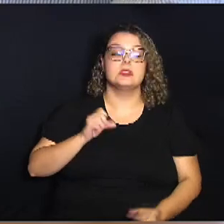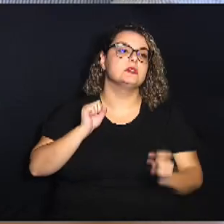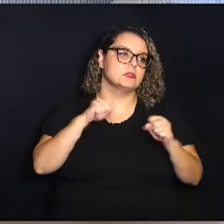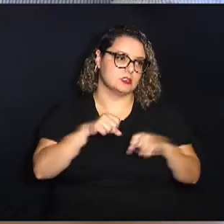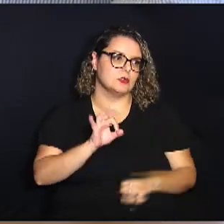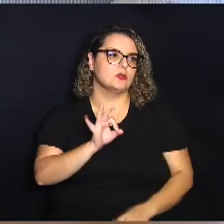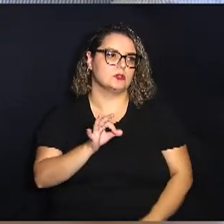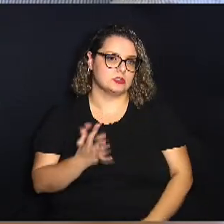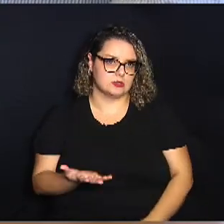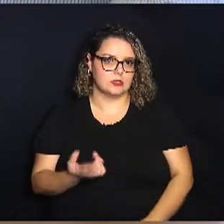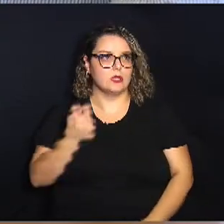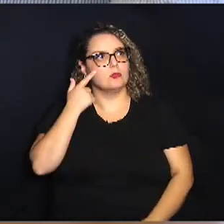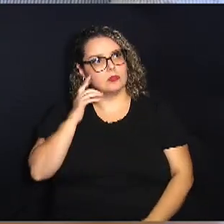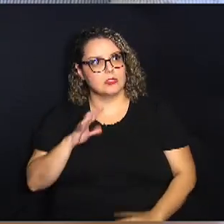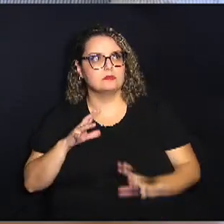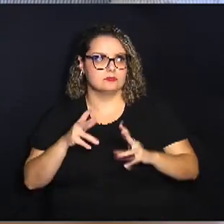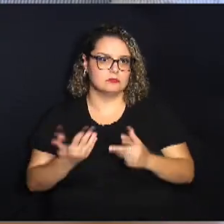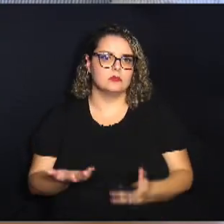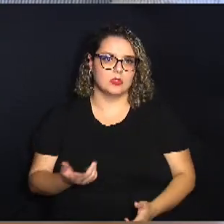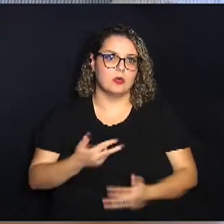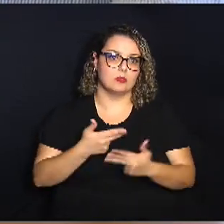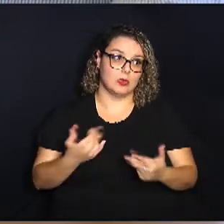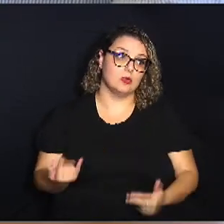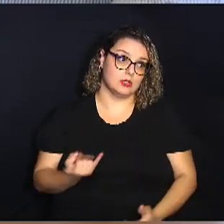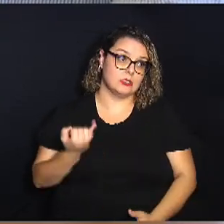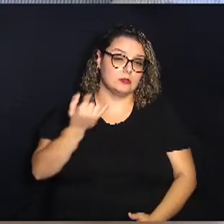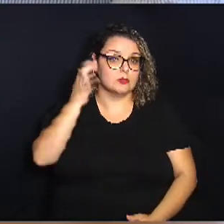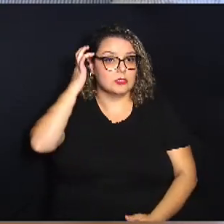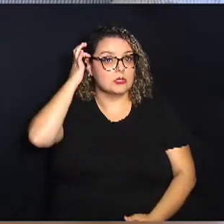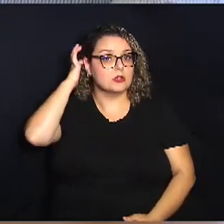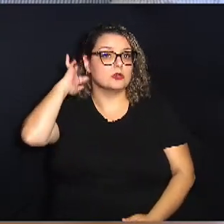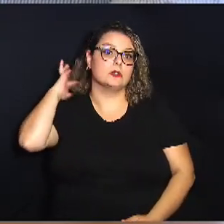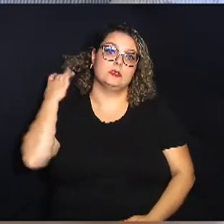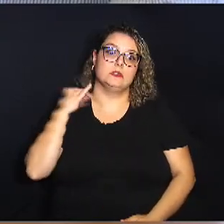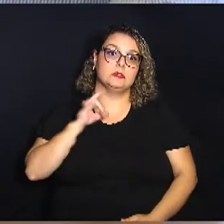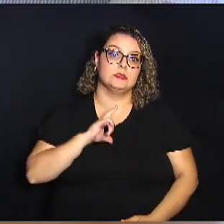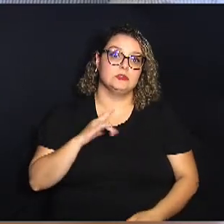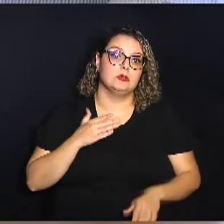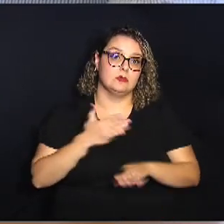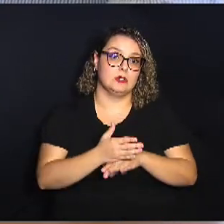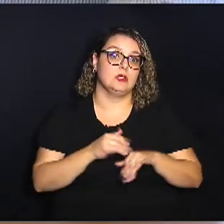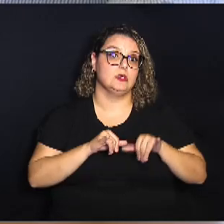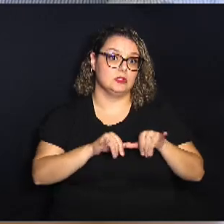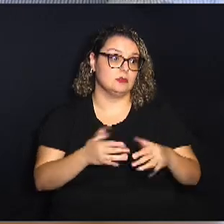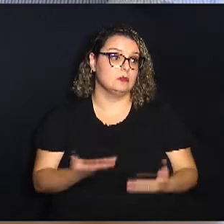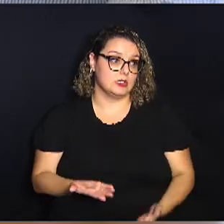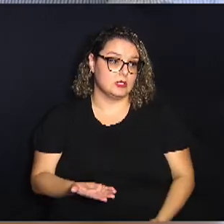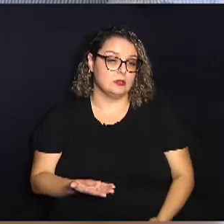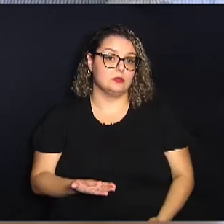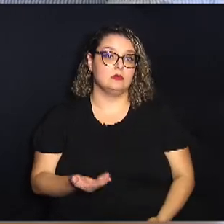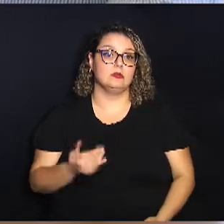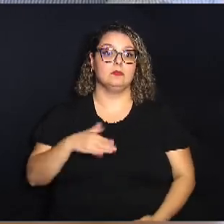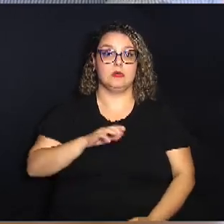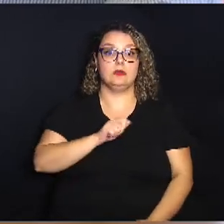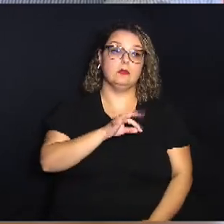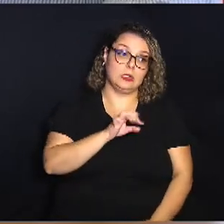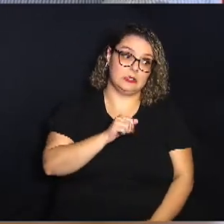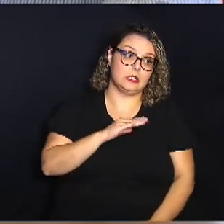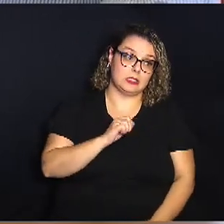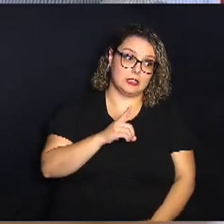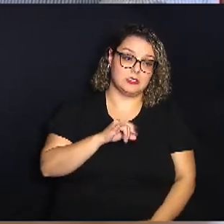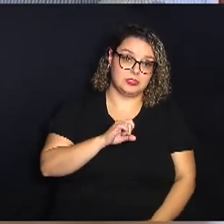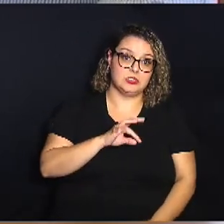certeza em geral aí eu acho que isso é uma coisa interessante né se você tiver acesso a esses mercados mais atacadistas né que